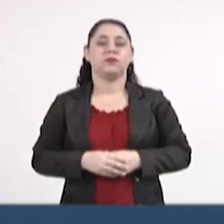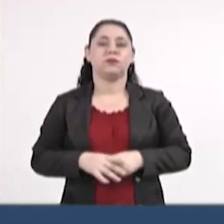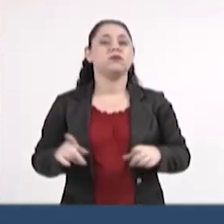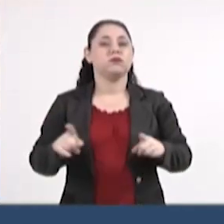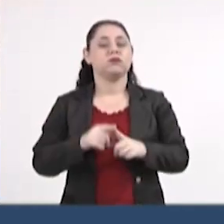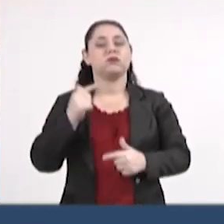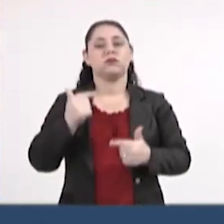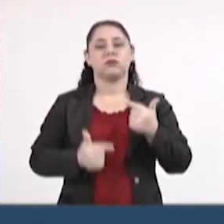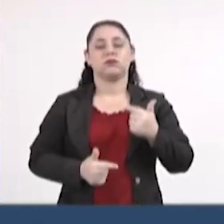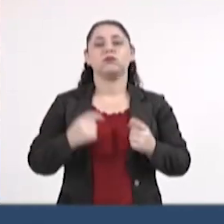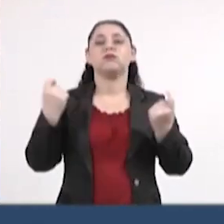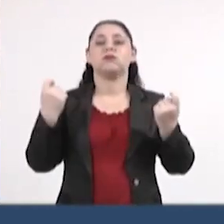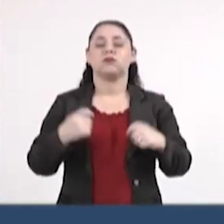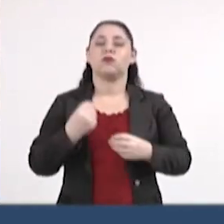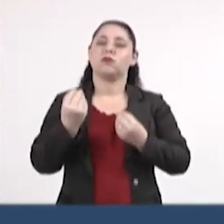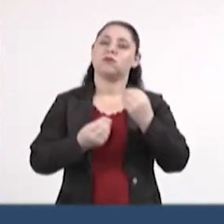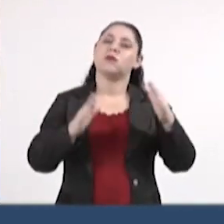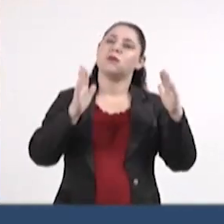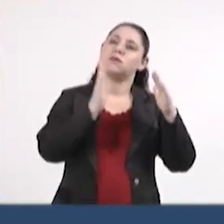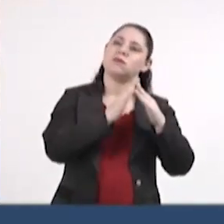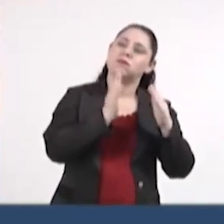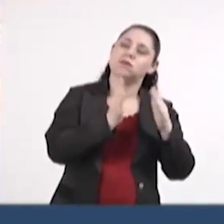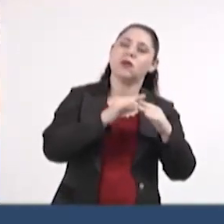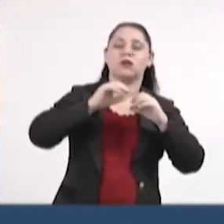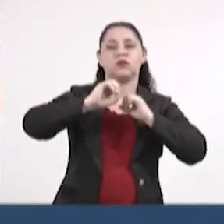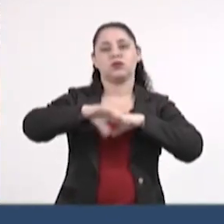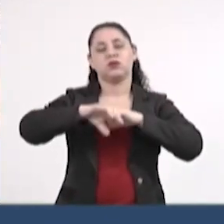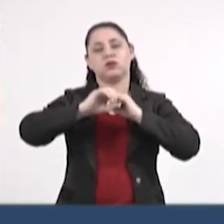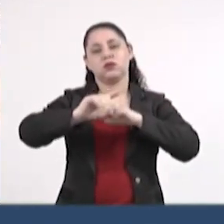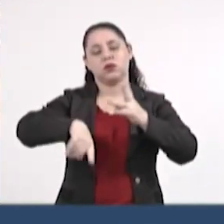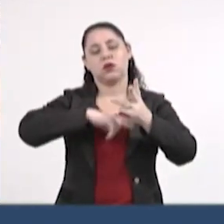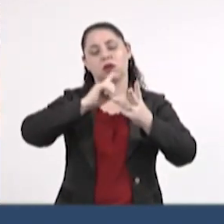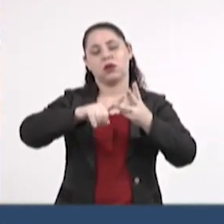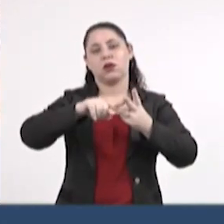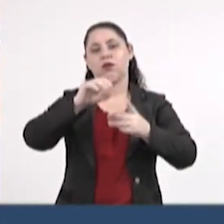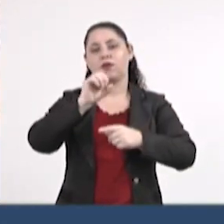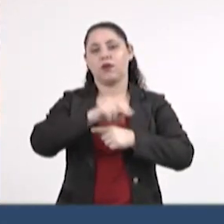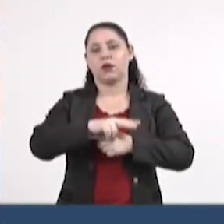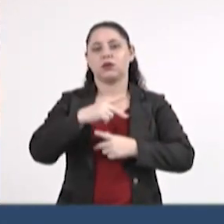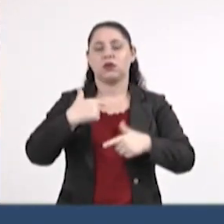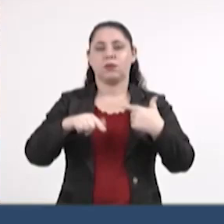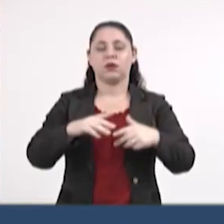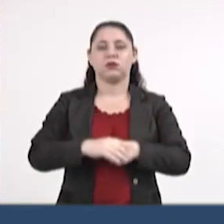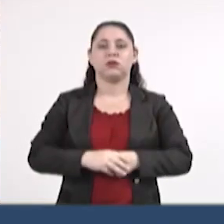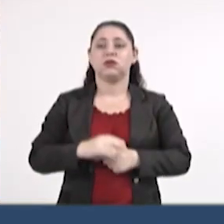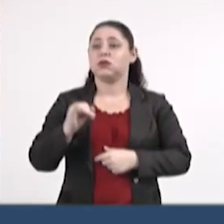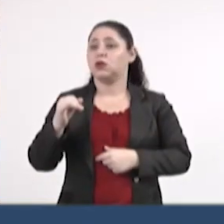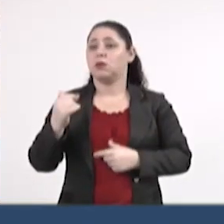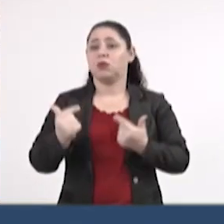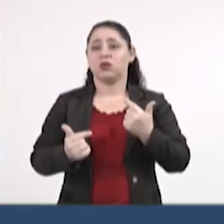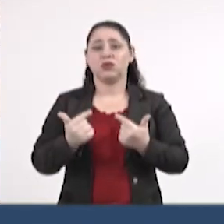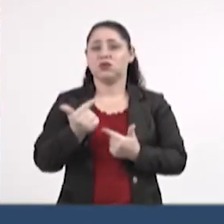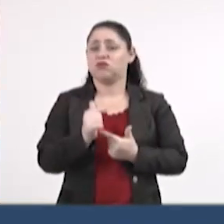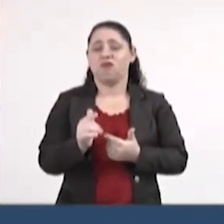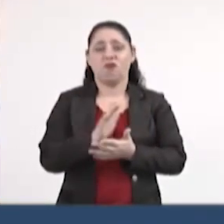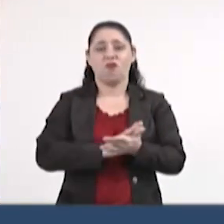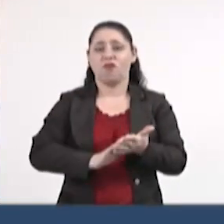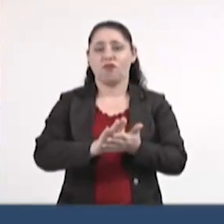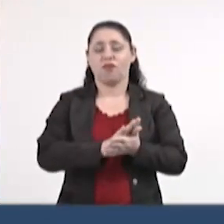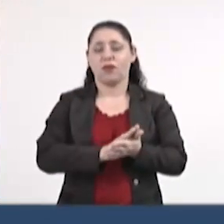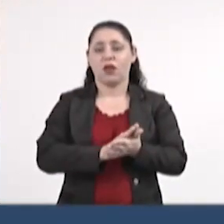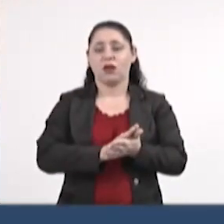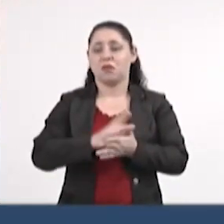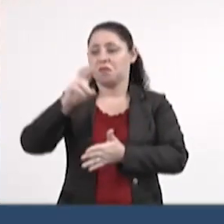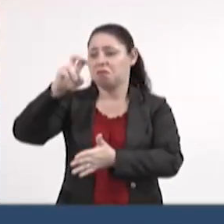claro, das políticas tão necessárias como moradia, educação, emprego. Porque se a gente não tem as políticas, para além da